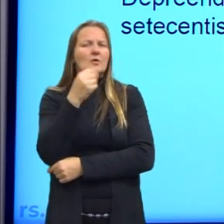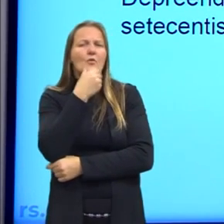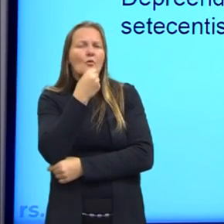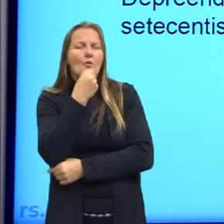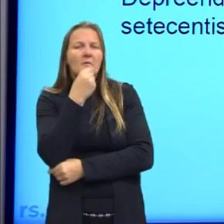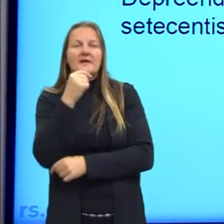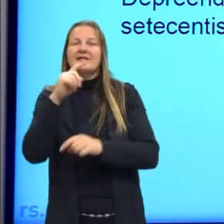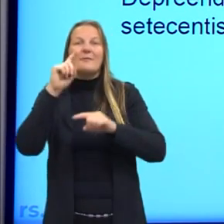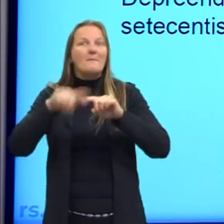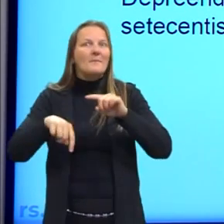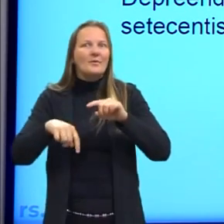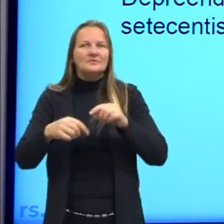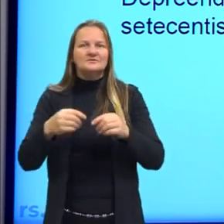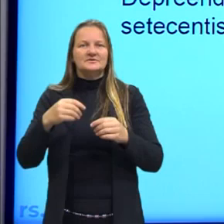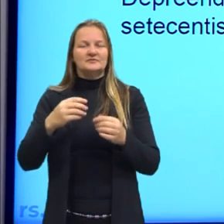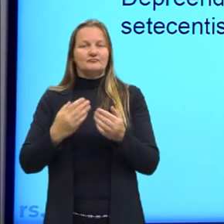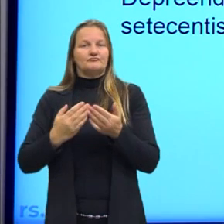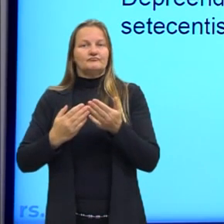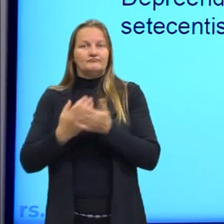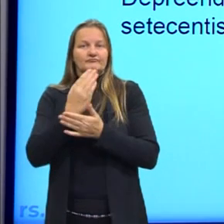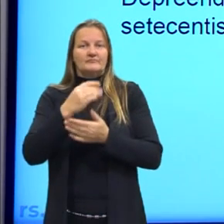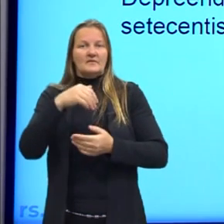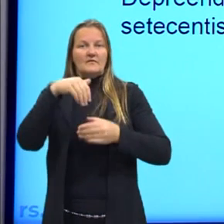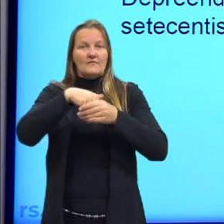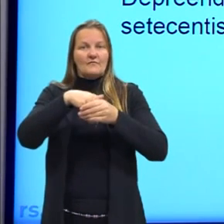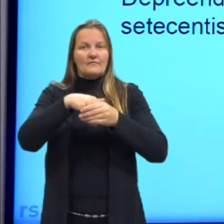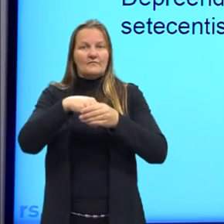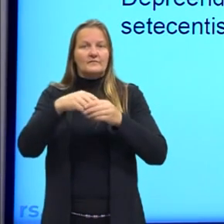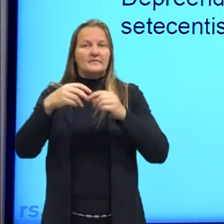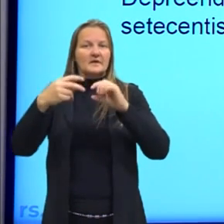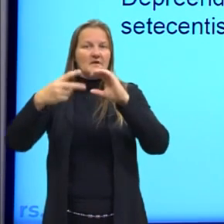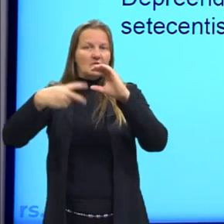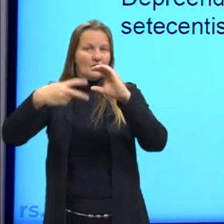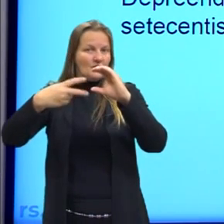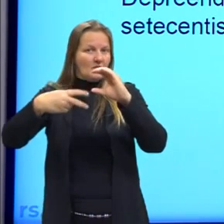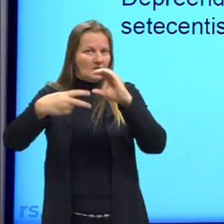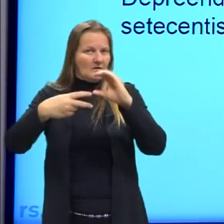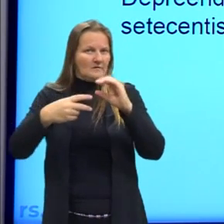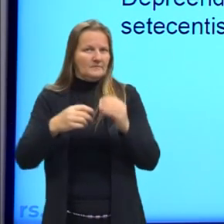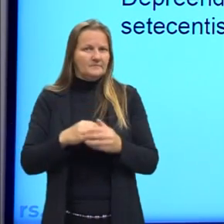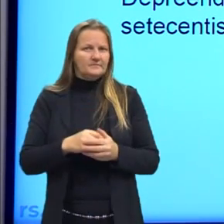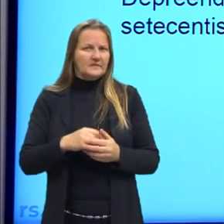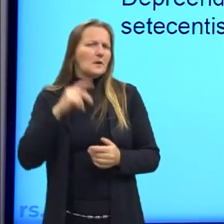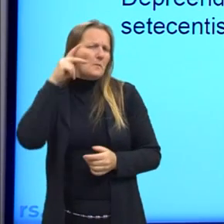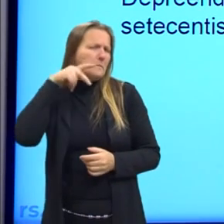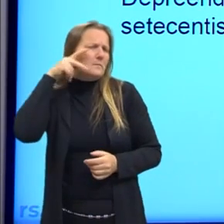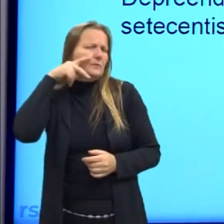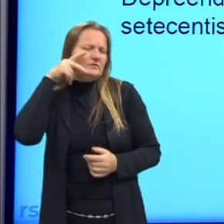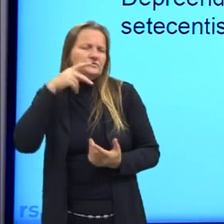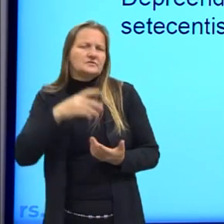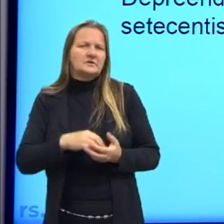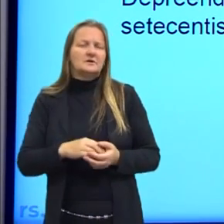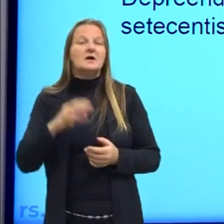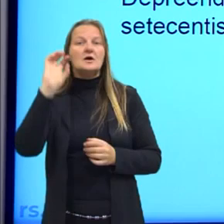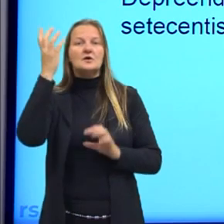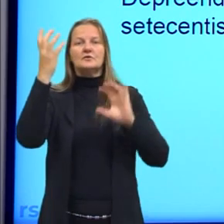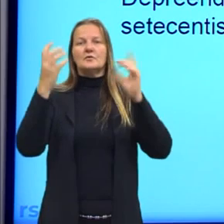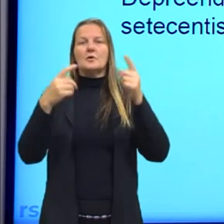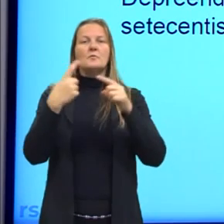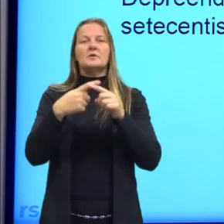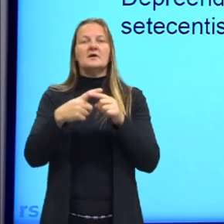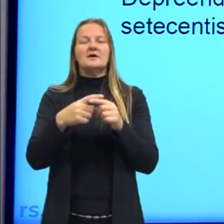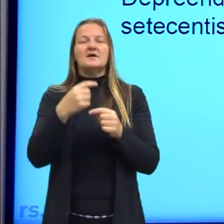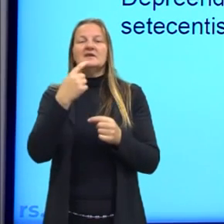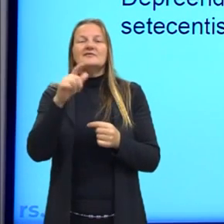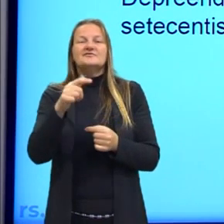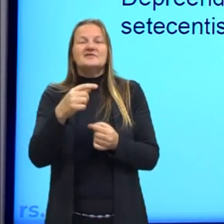não pôde ocupar um cargo na Câmara Política da época, uma instituição de decisão, porque ele